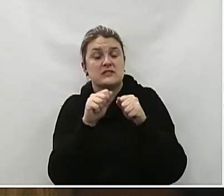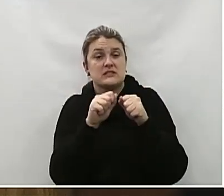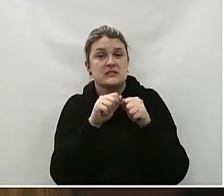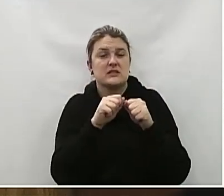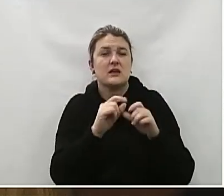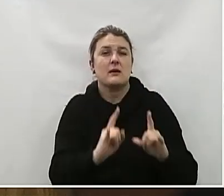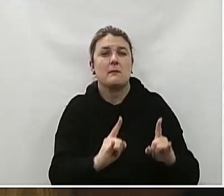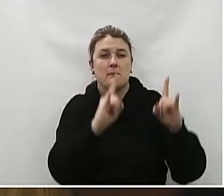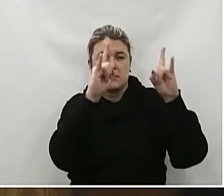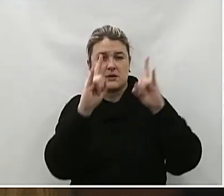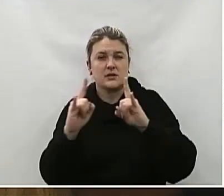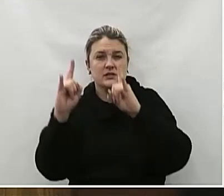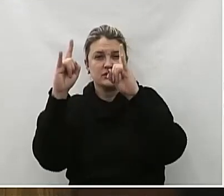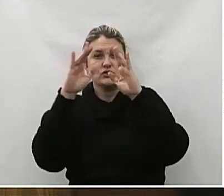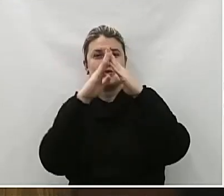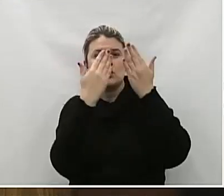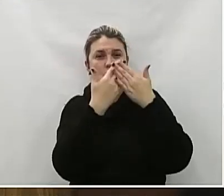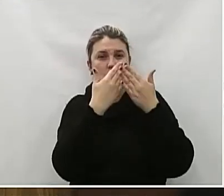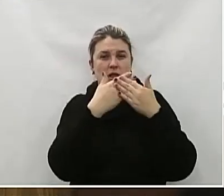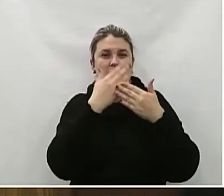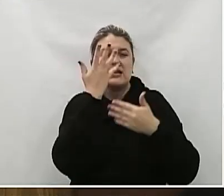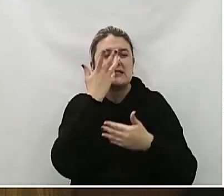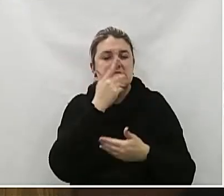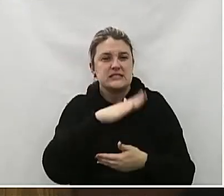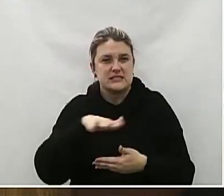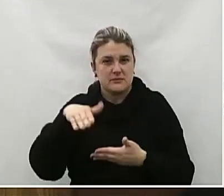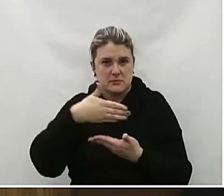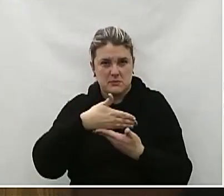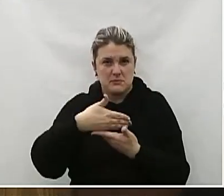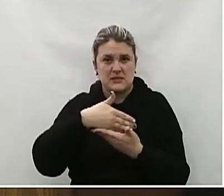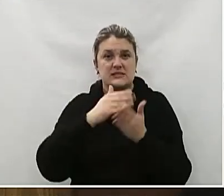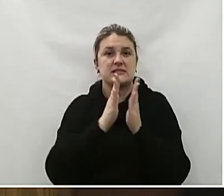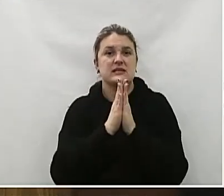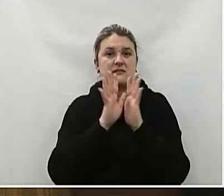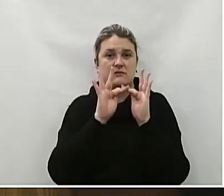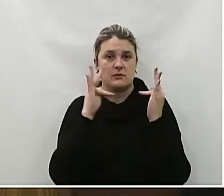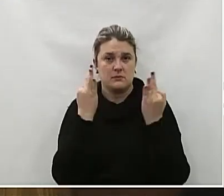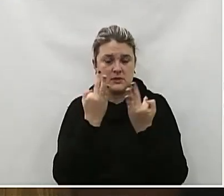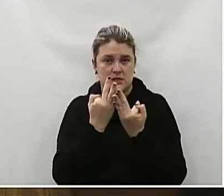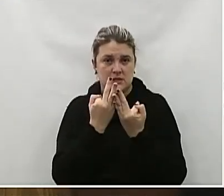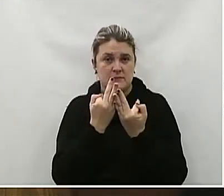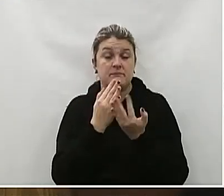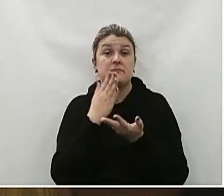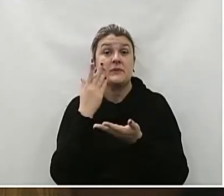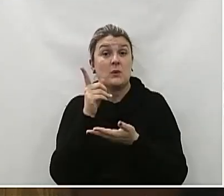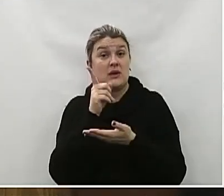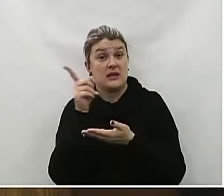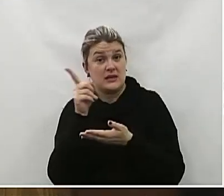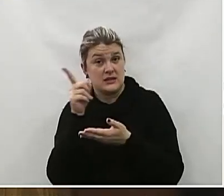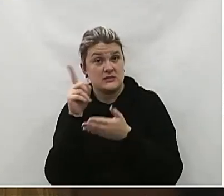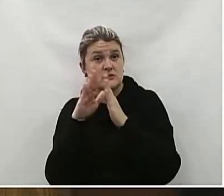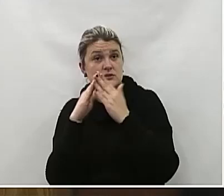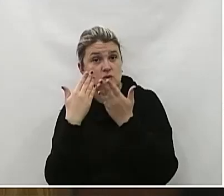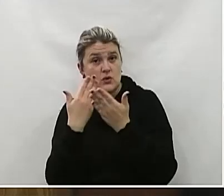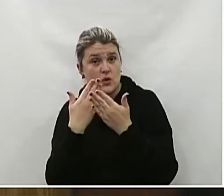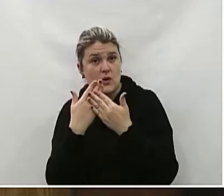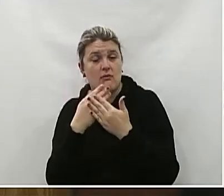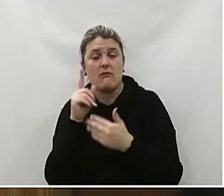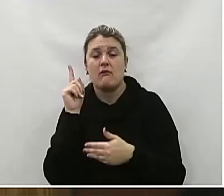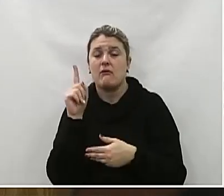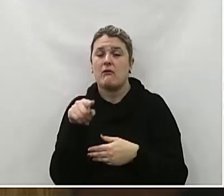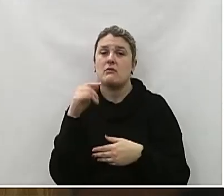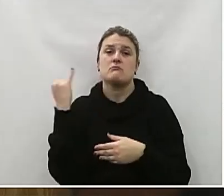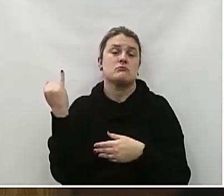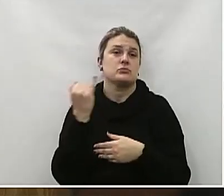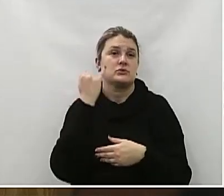Família No bairro Sagrada Família, no distrito de São Cristóvão Justificativa O referido SEMEI é extremamente importante